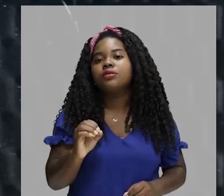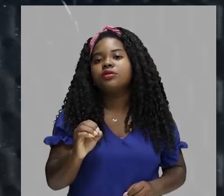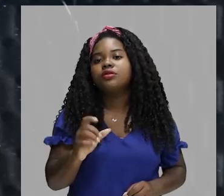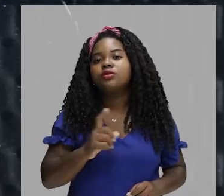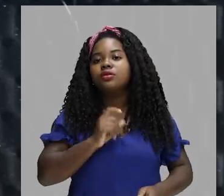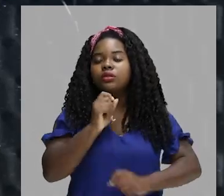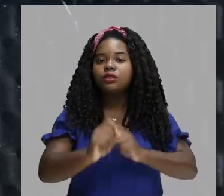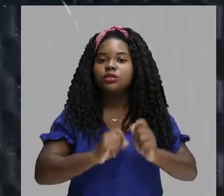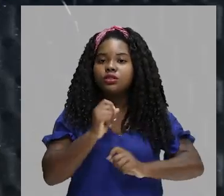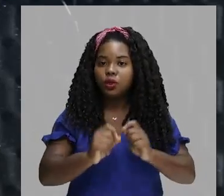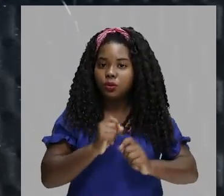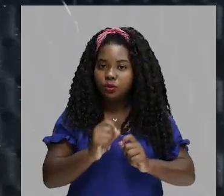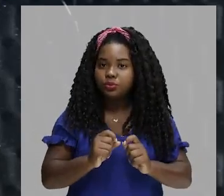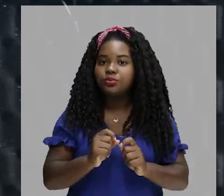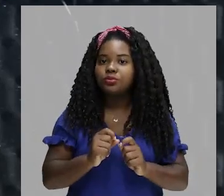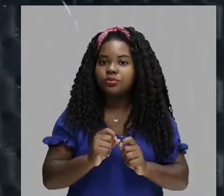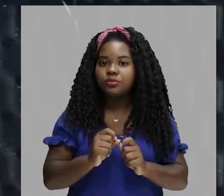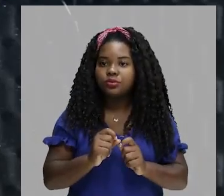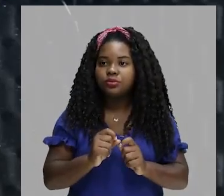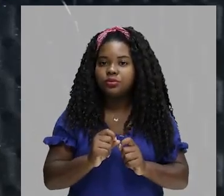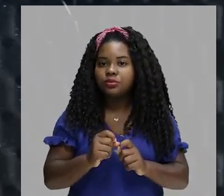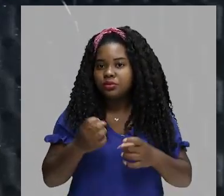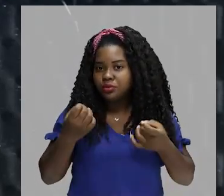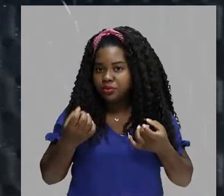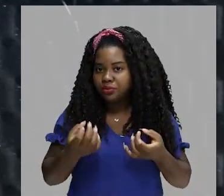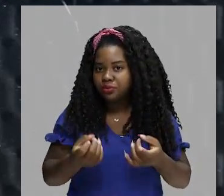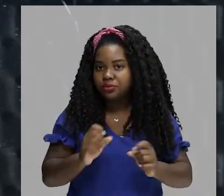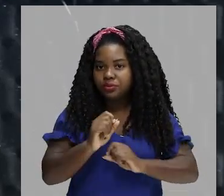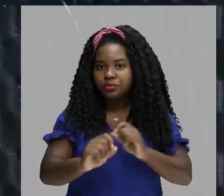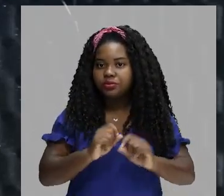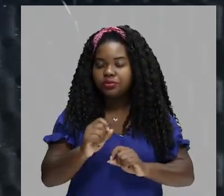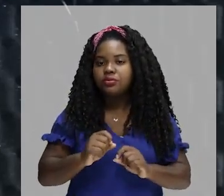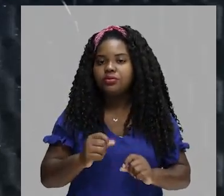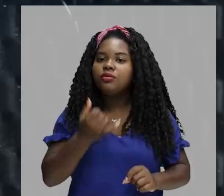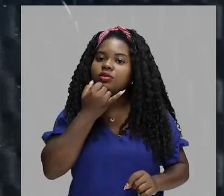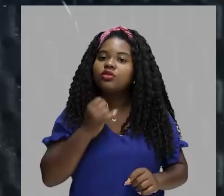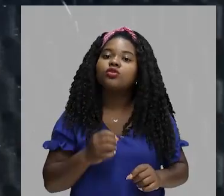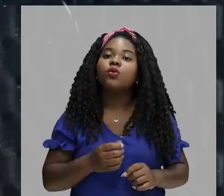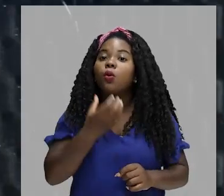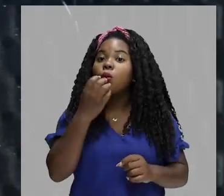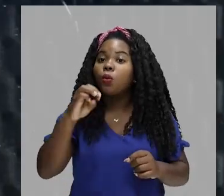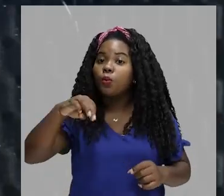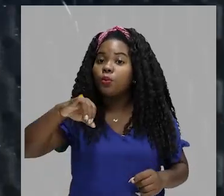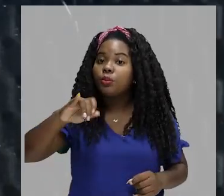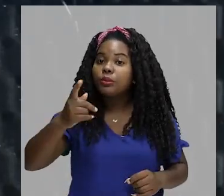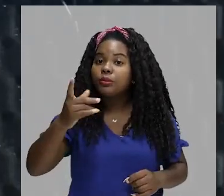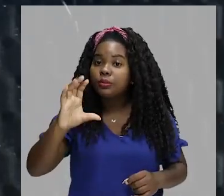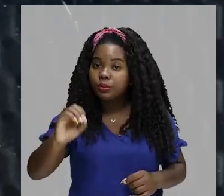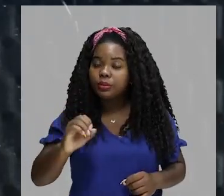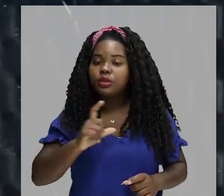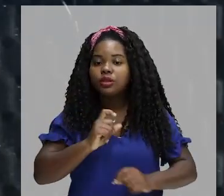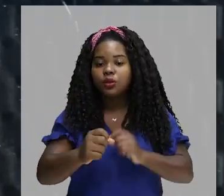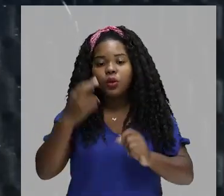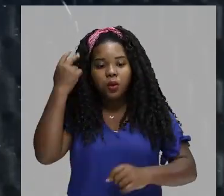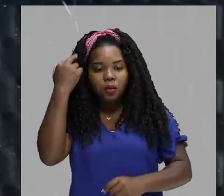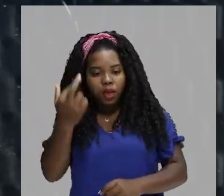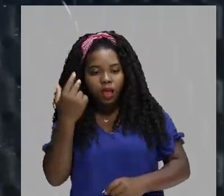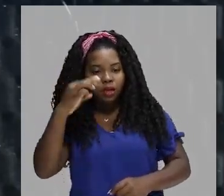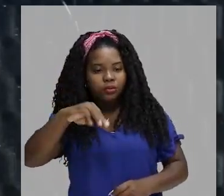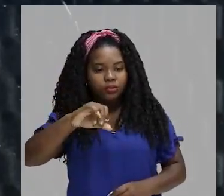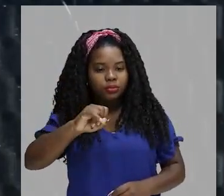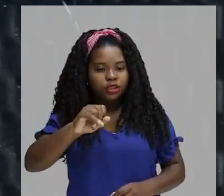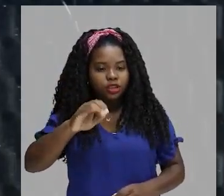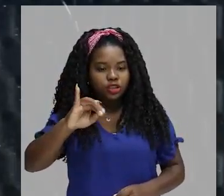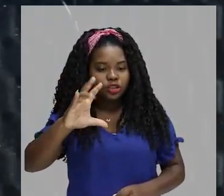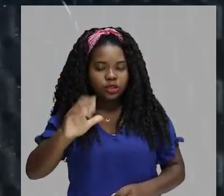como um produto diretamente místico. Existe toda uma história mística, inclusive que vem ali dos maias, em